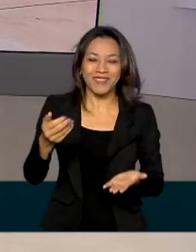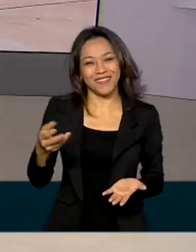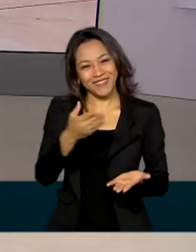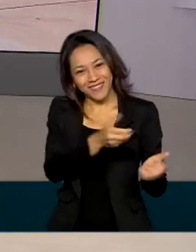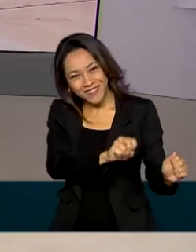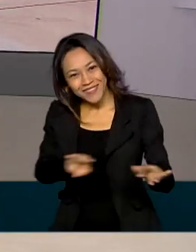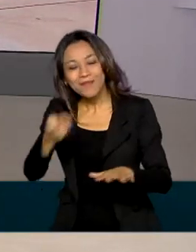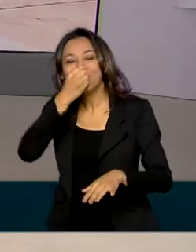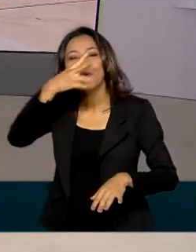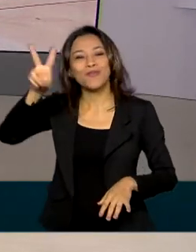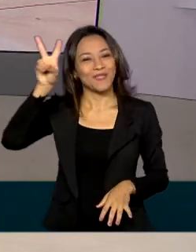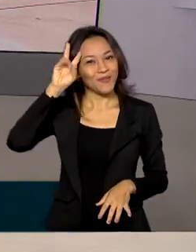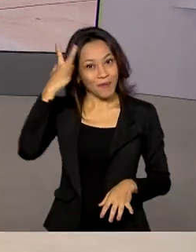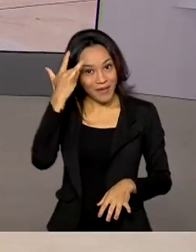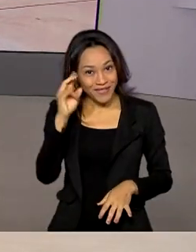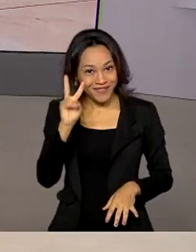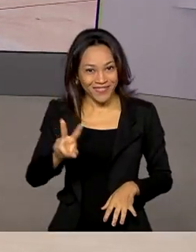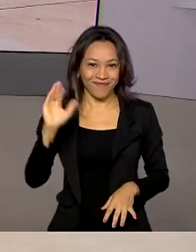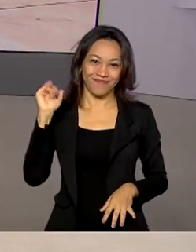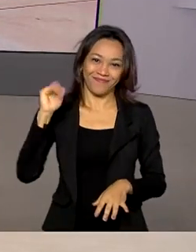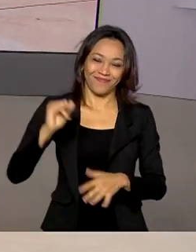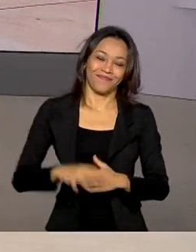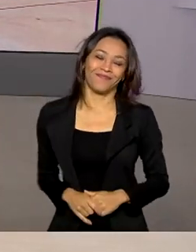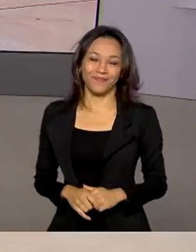Boa segunda! Nos vemos amanhã. Tchau, tchau!